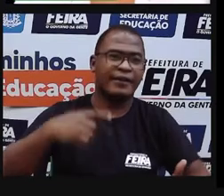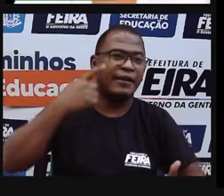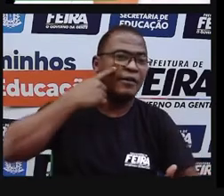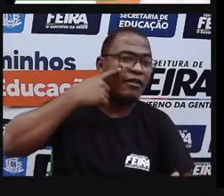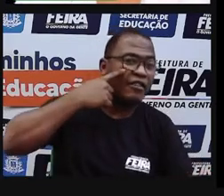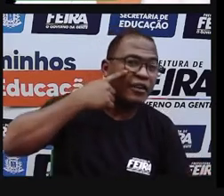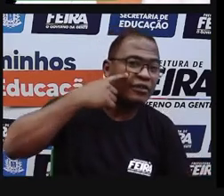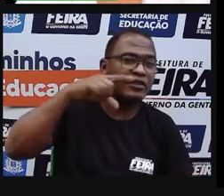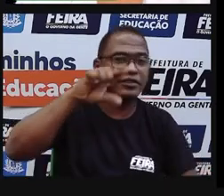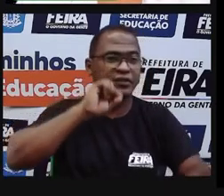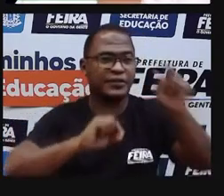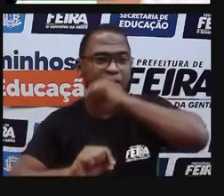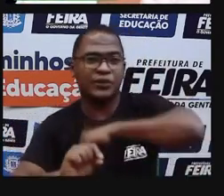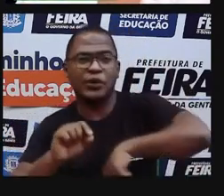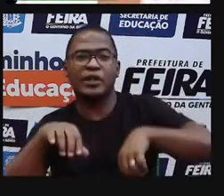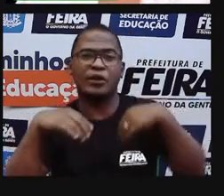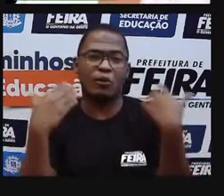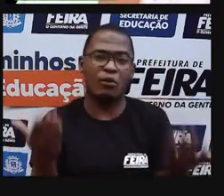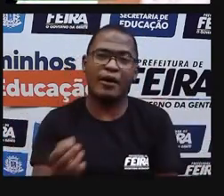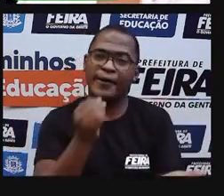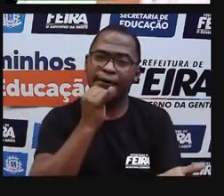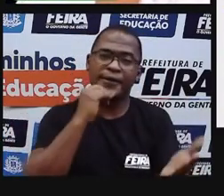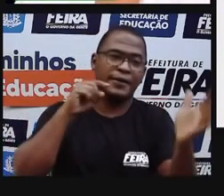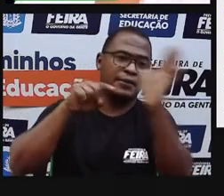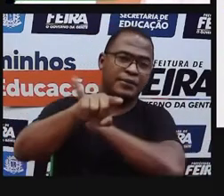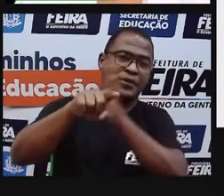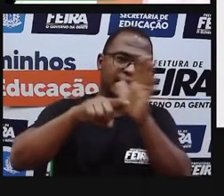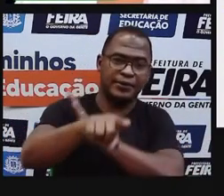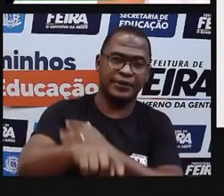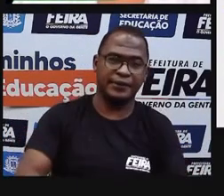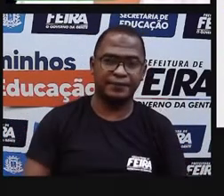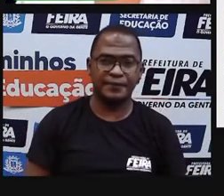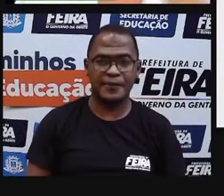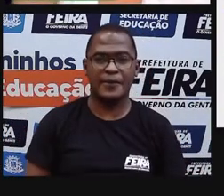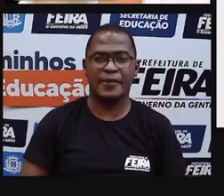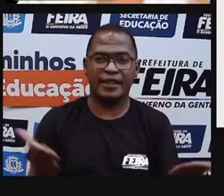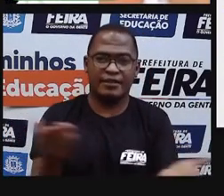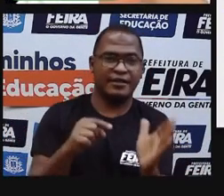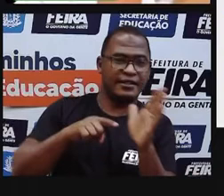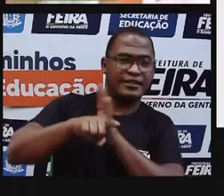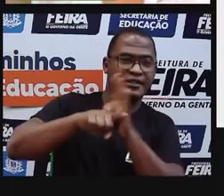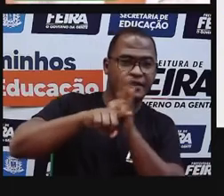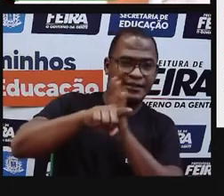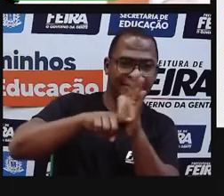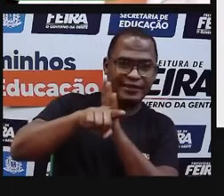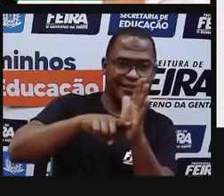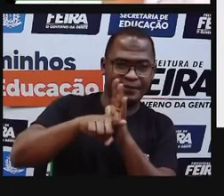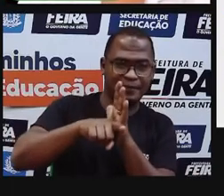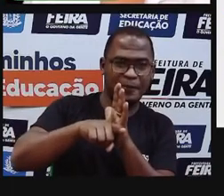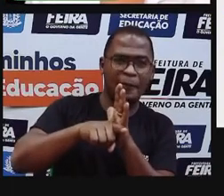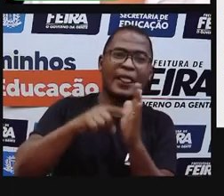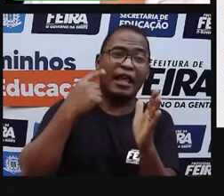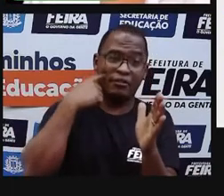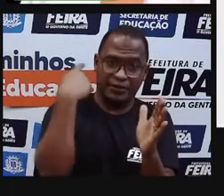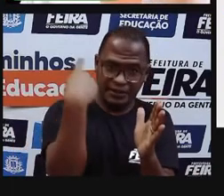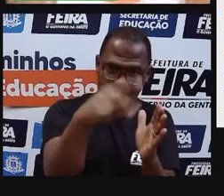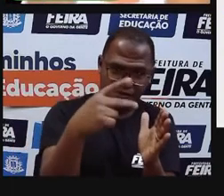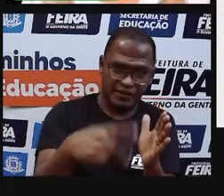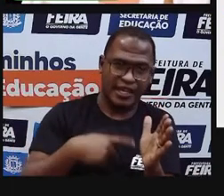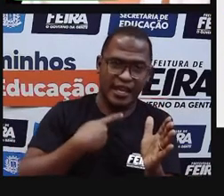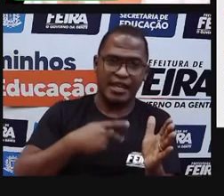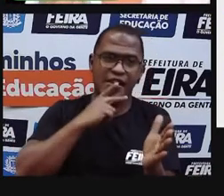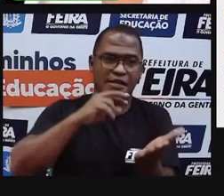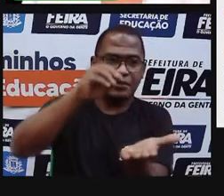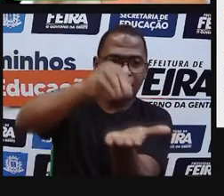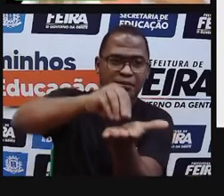alimentares que vocês têm. Fazendo o jogo do quiz. E você vai avaliar. Eu vou respondendo daqui. E você vai colocando suas respostas ali. Se